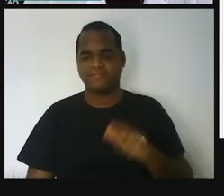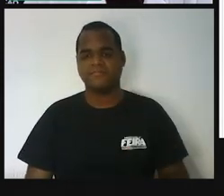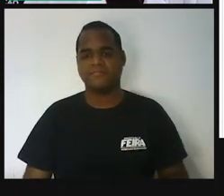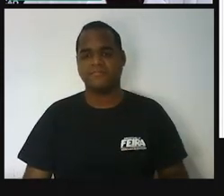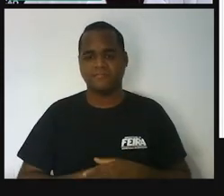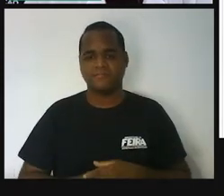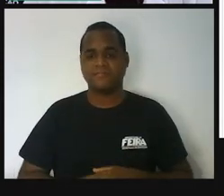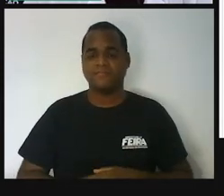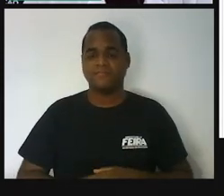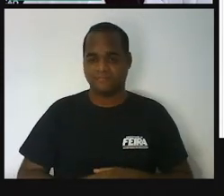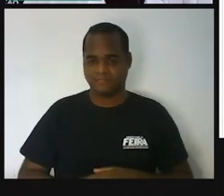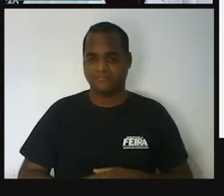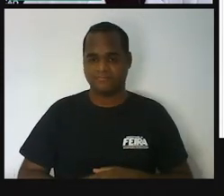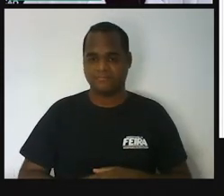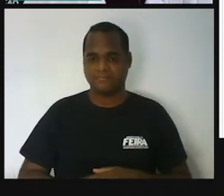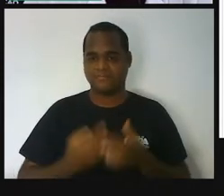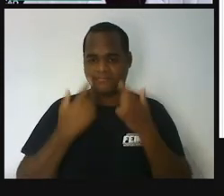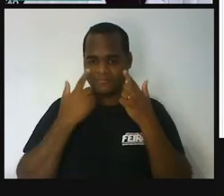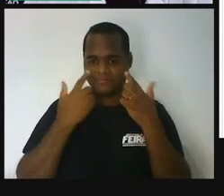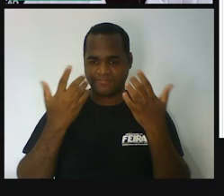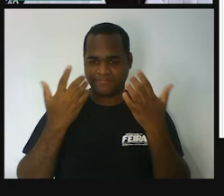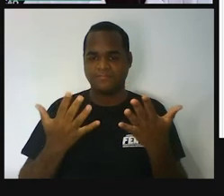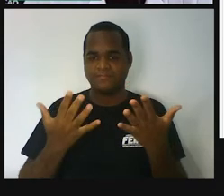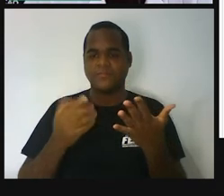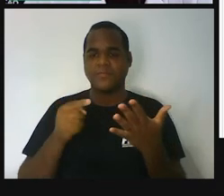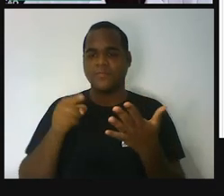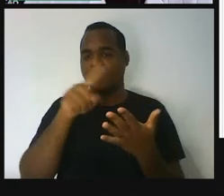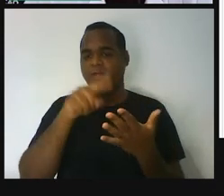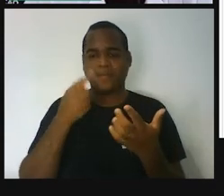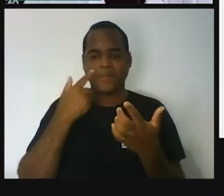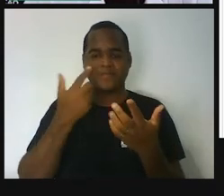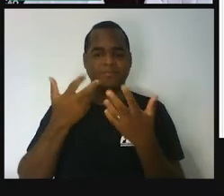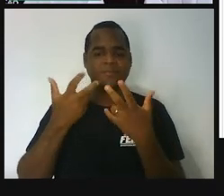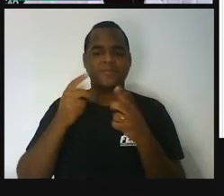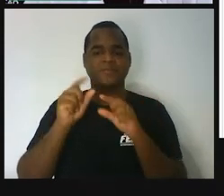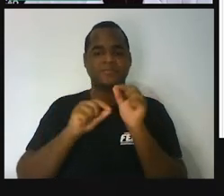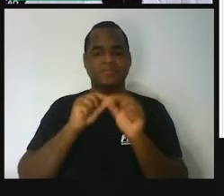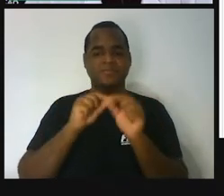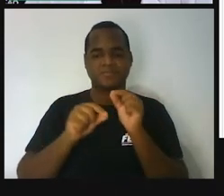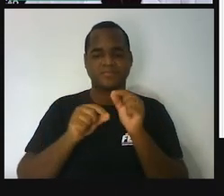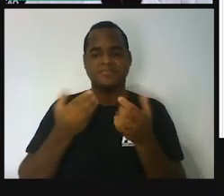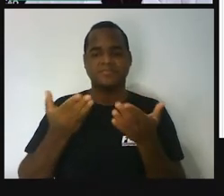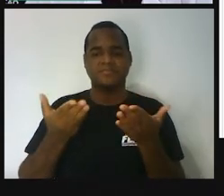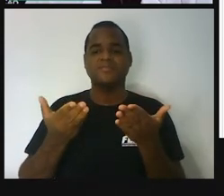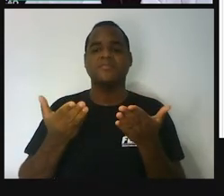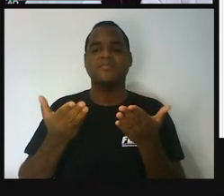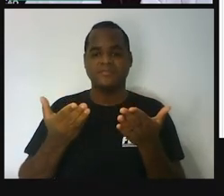Então, que figura é essa que a gente conseguiu perceber aí? Tá?